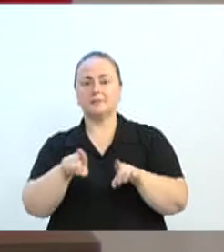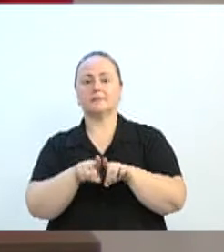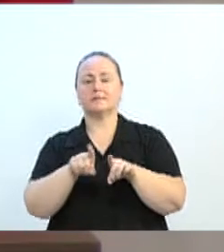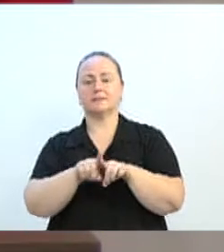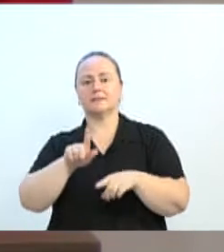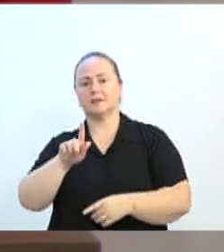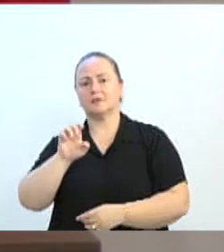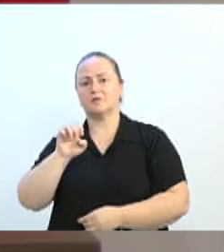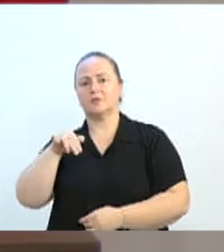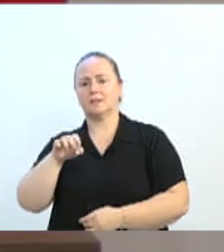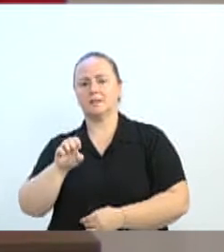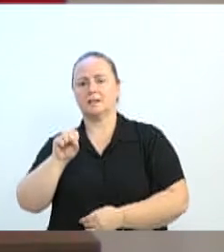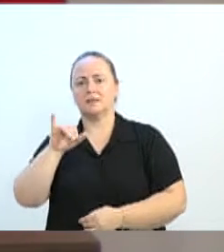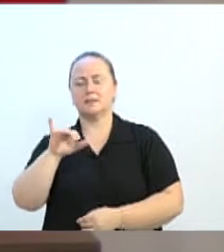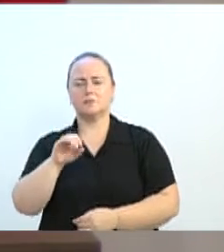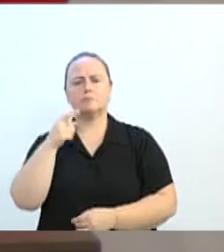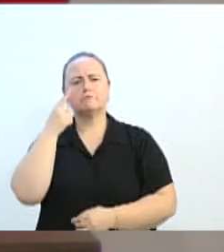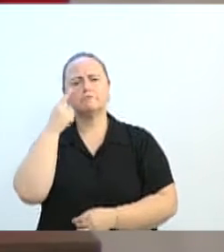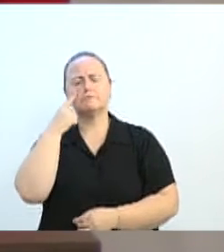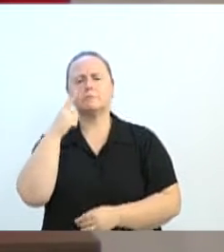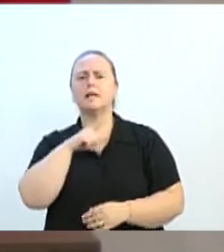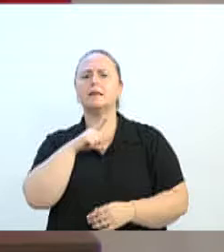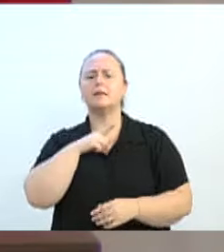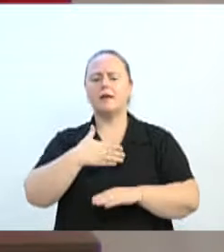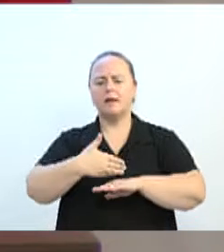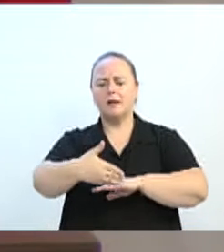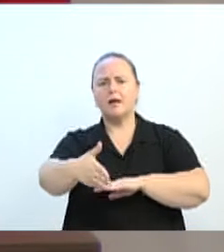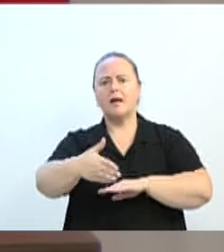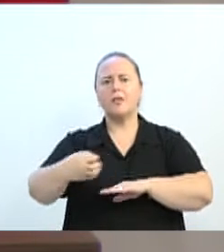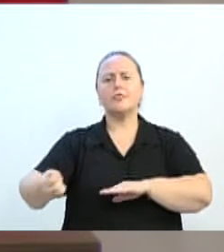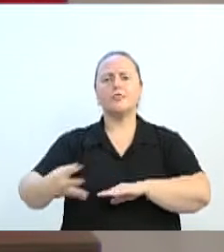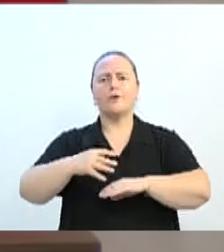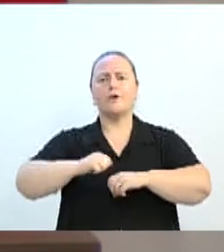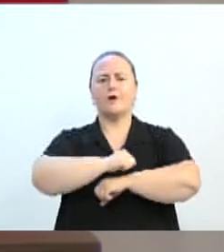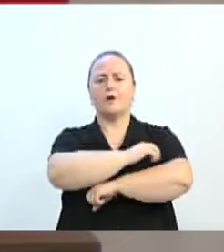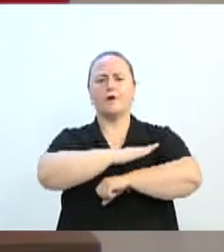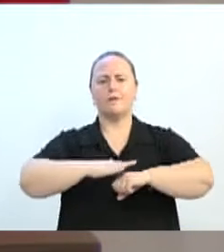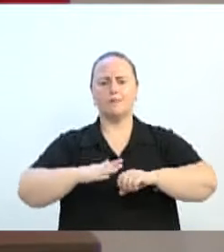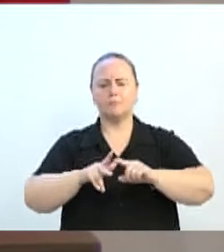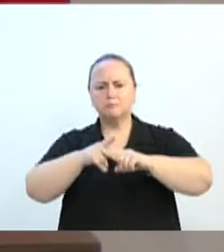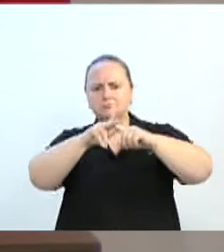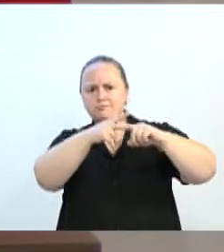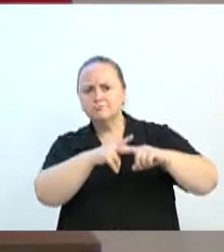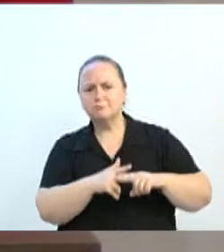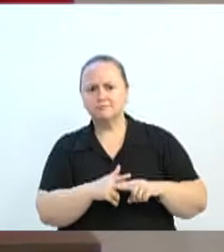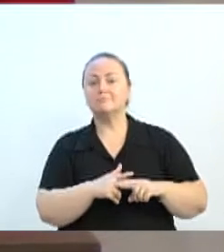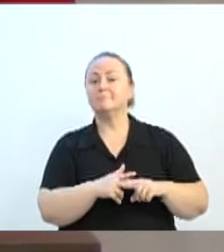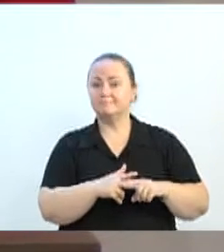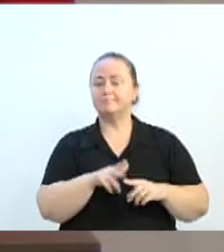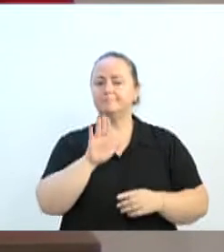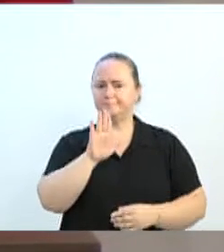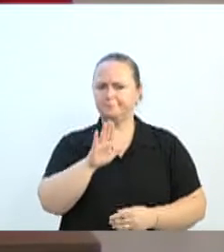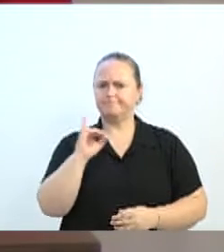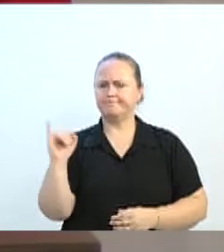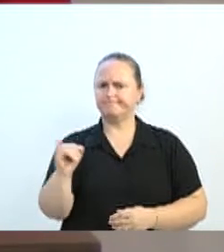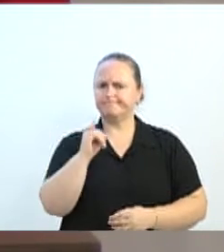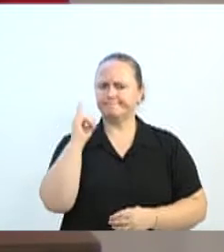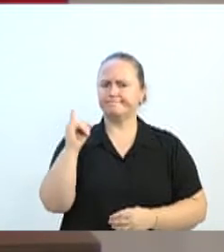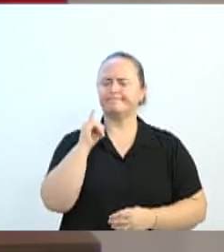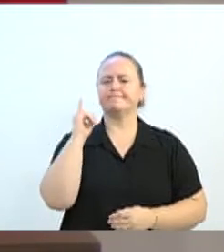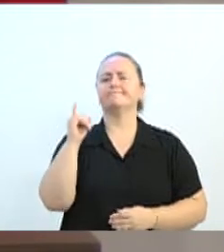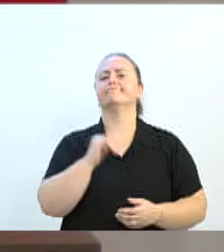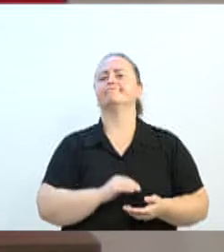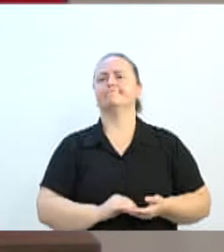Eu fui lá verificar a reperfilagem da Franz Voles, que está acontecendo lá. E é importante, é importante, vereadorito, que